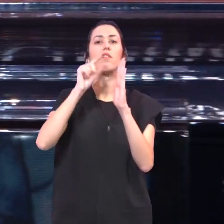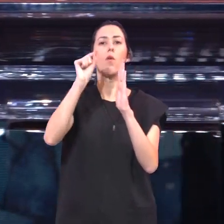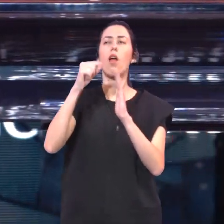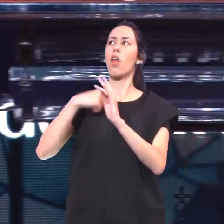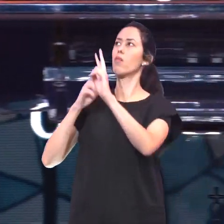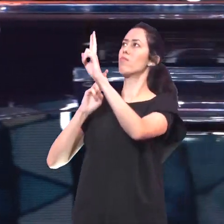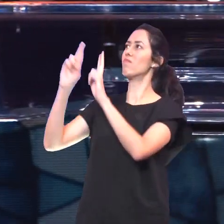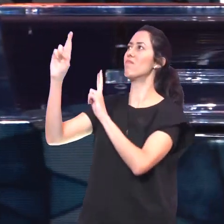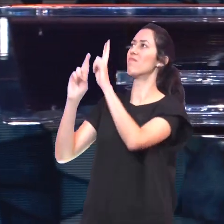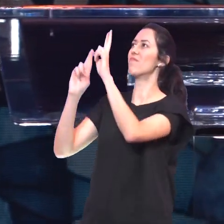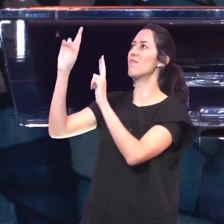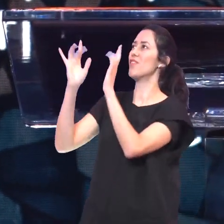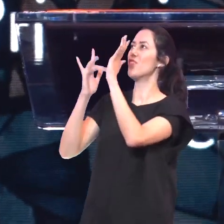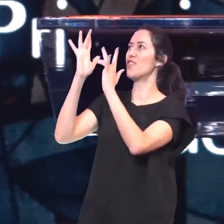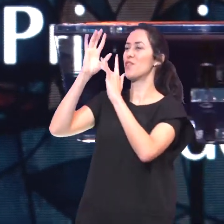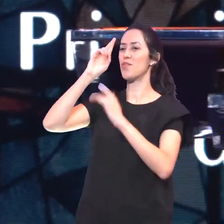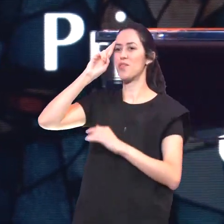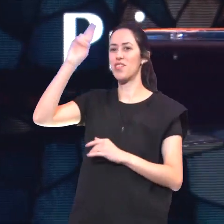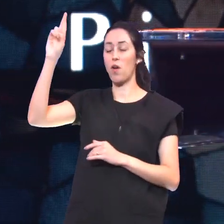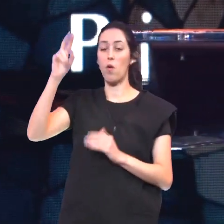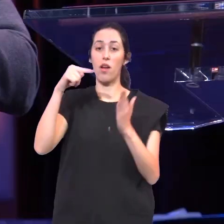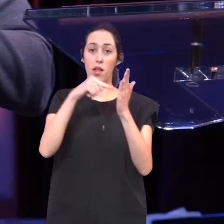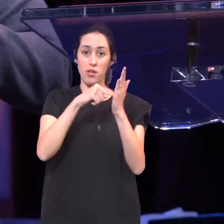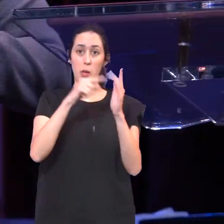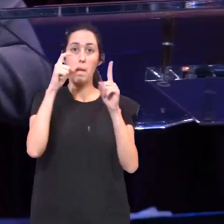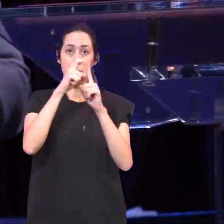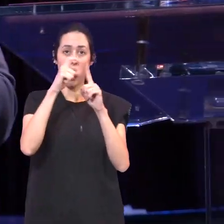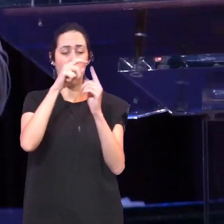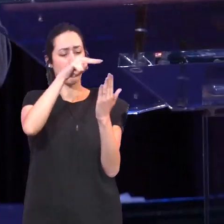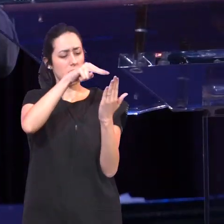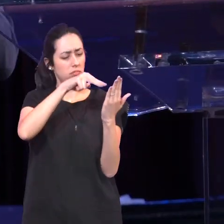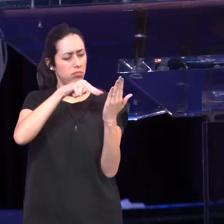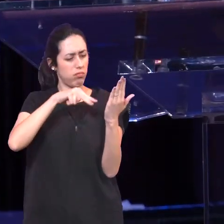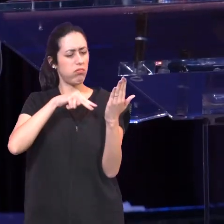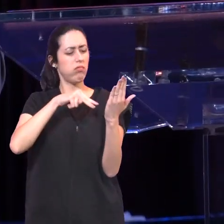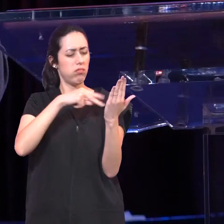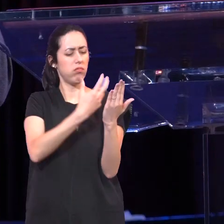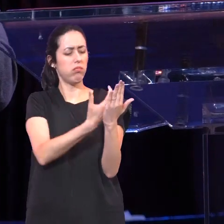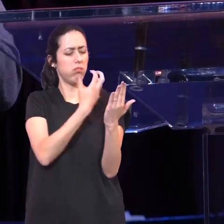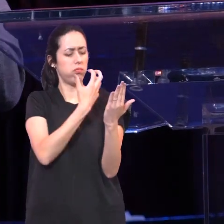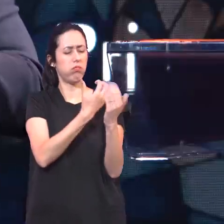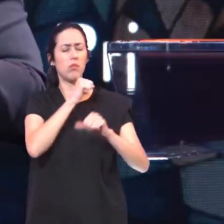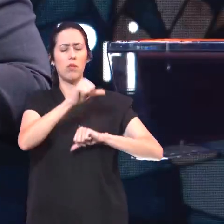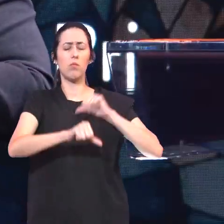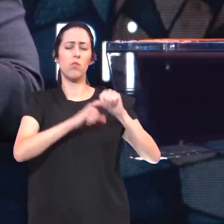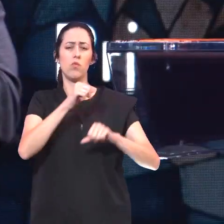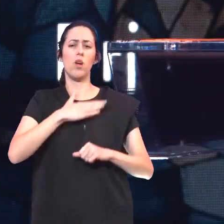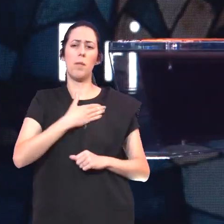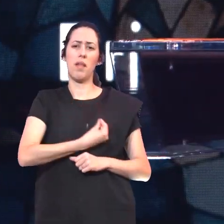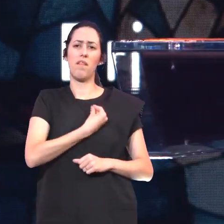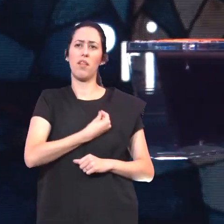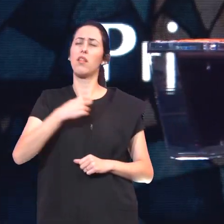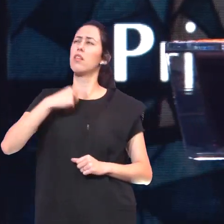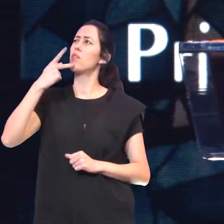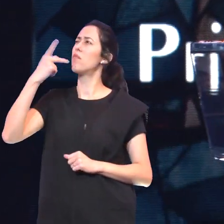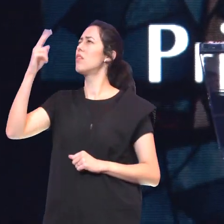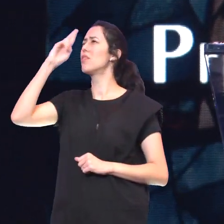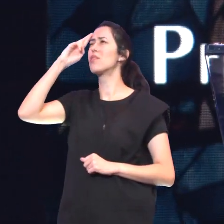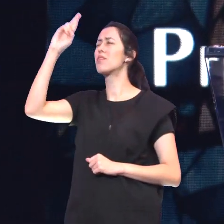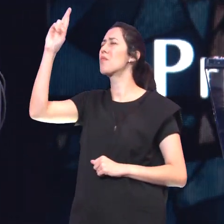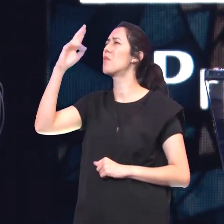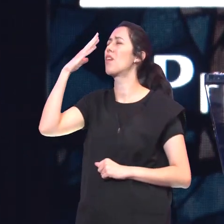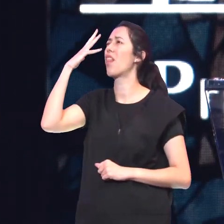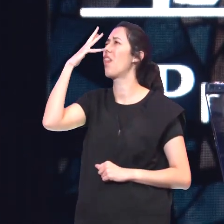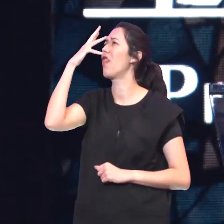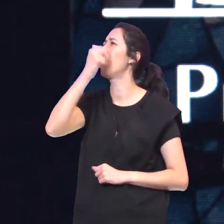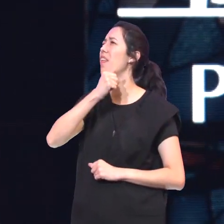E essa palavra Começou a transformar Minha vida De dentro pra fora E eu falei Senhor Que coisa linda É